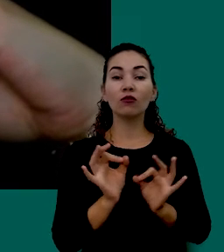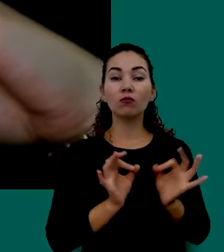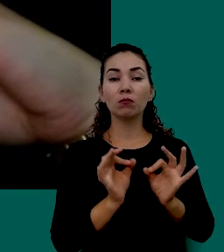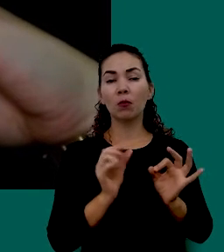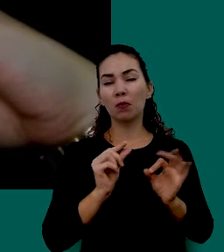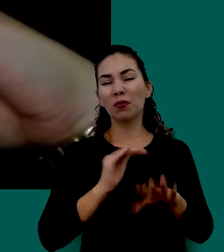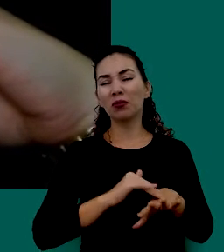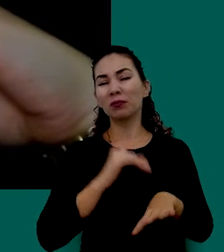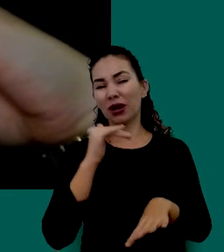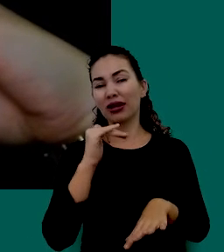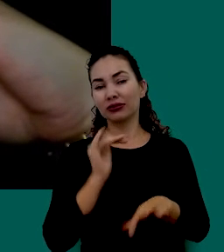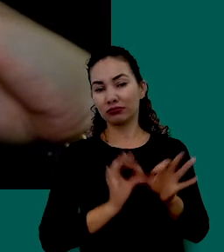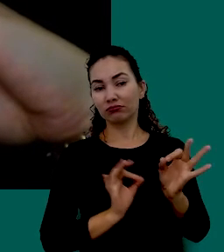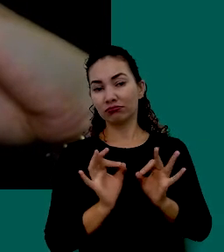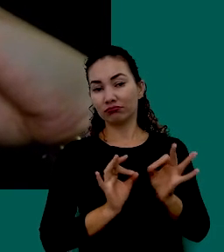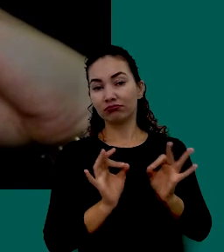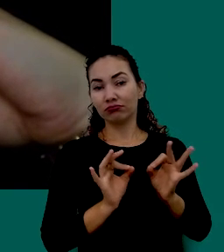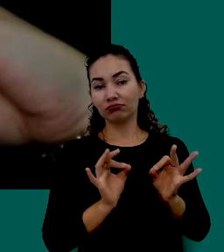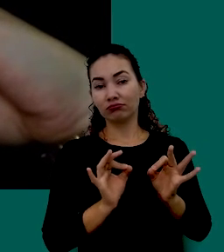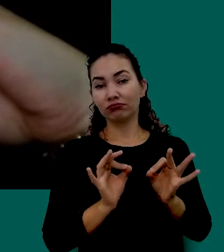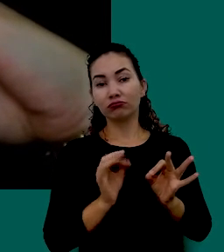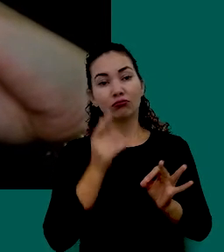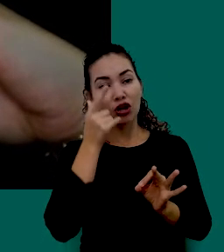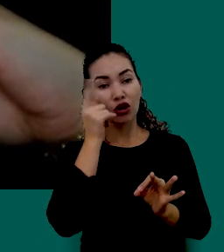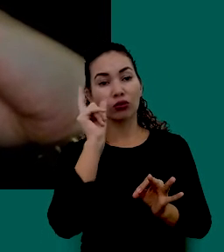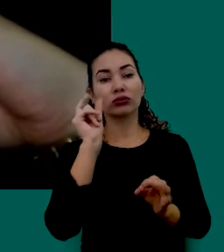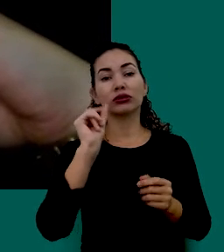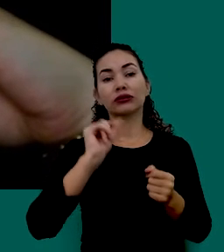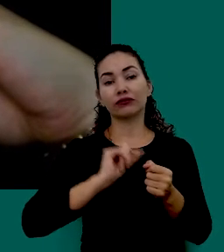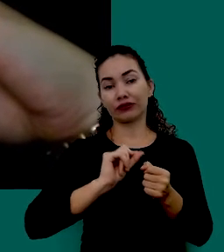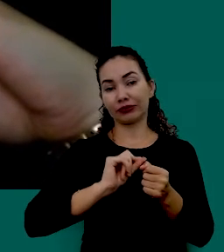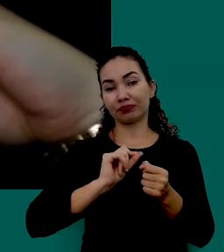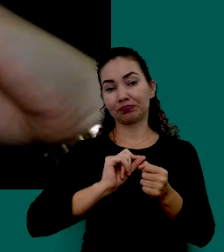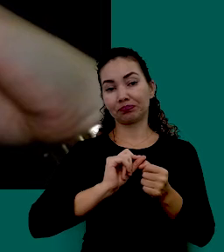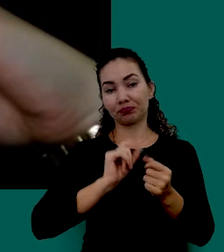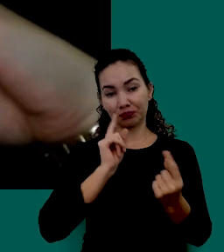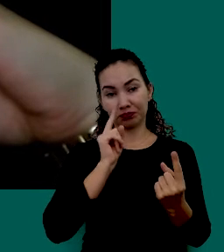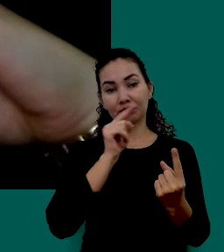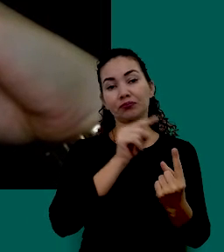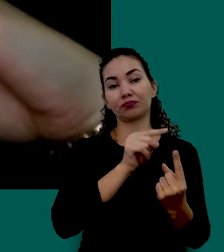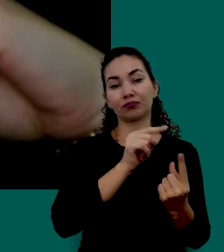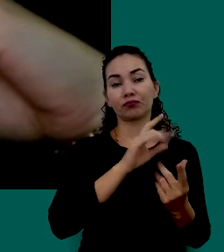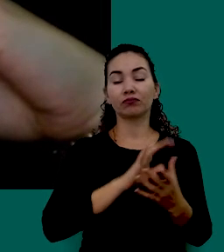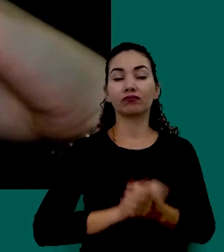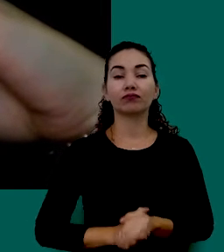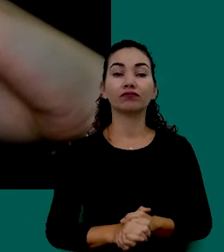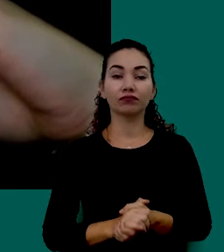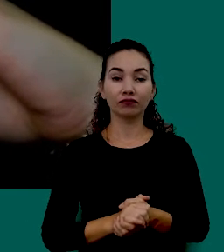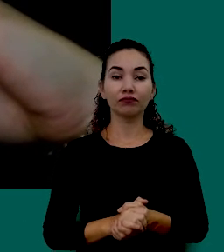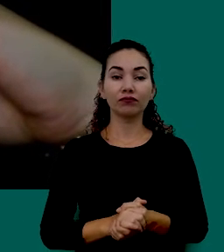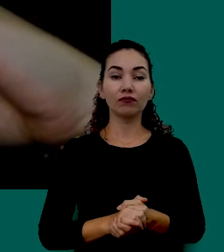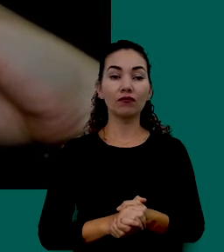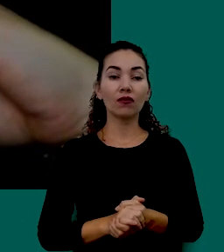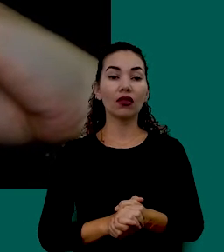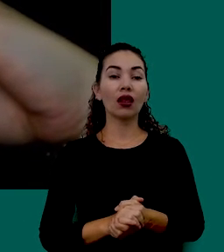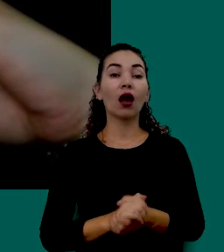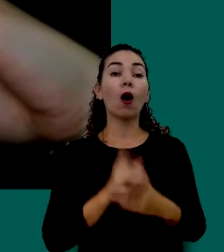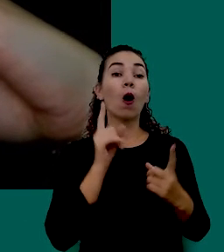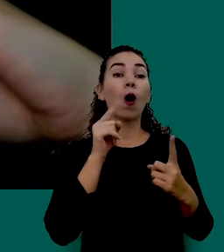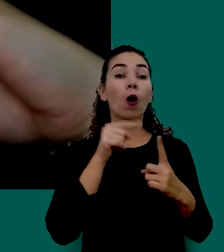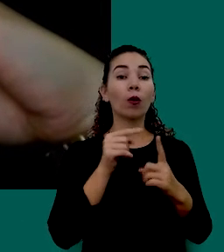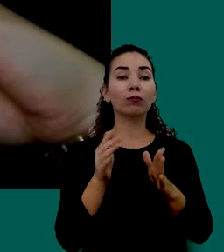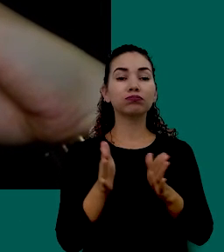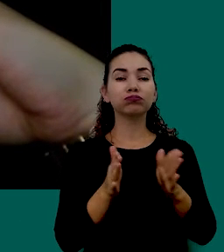Um Pouquinho Maior Pra Conseguir Alcançar E Os Objetivos De